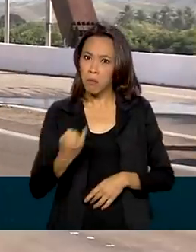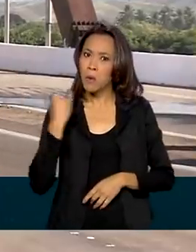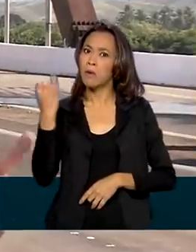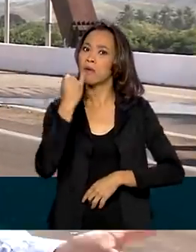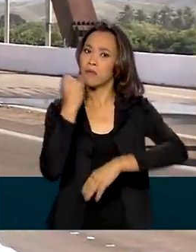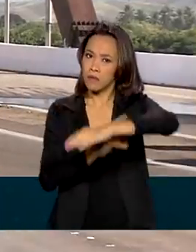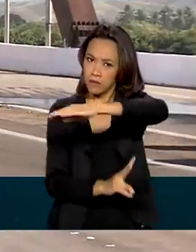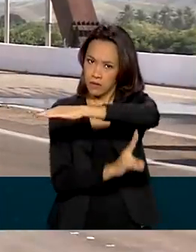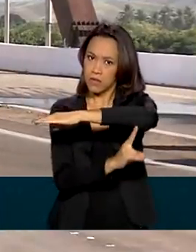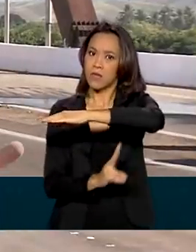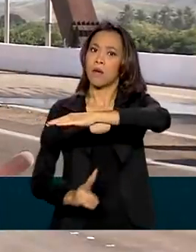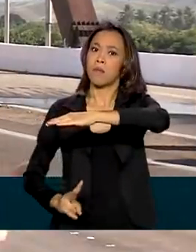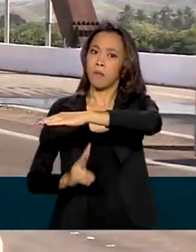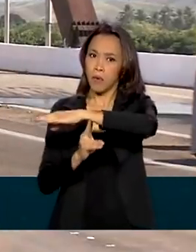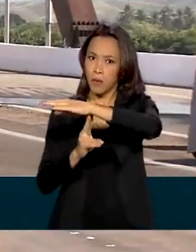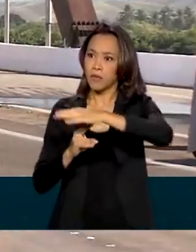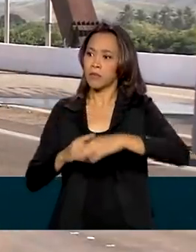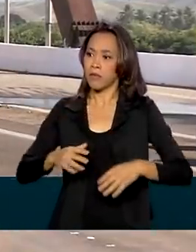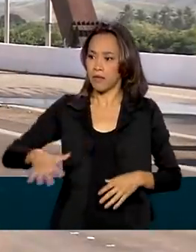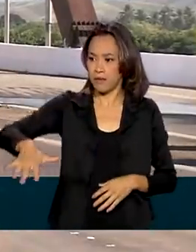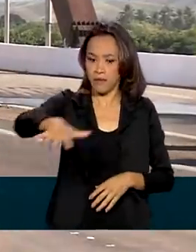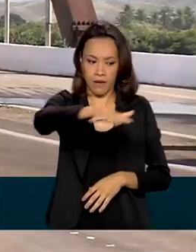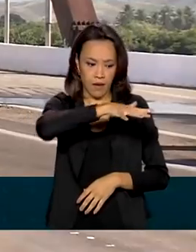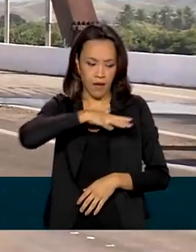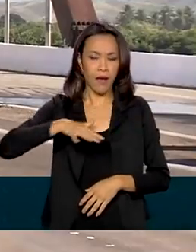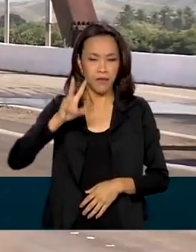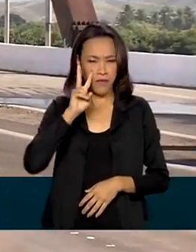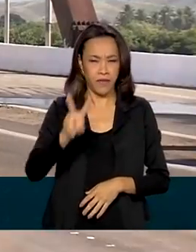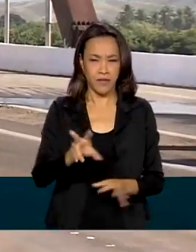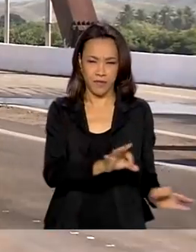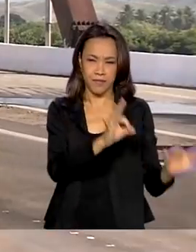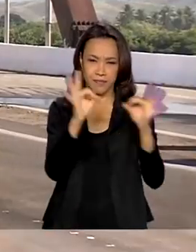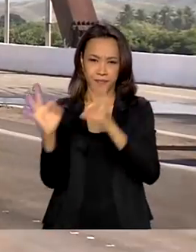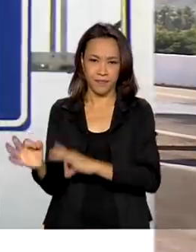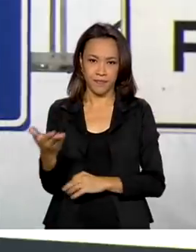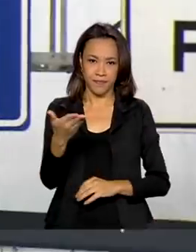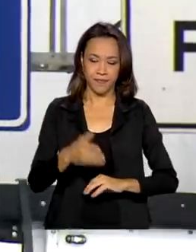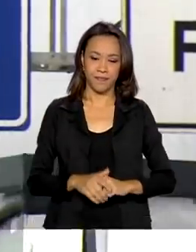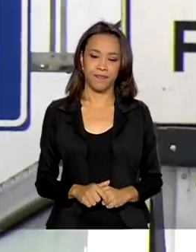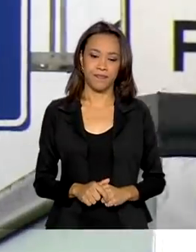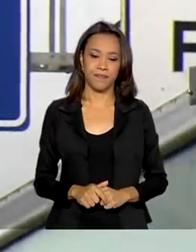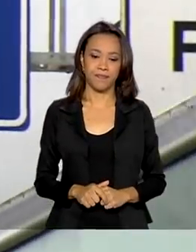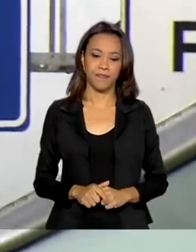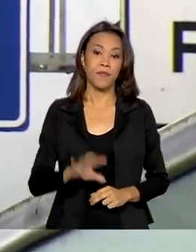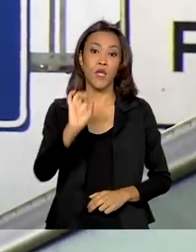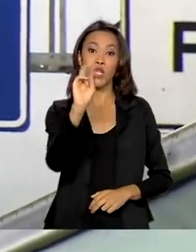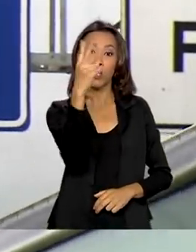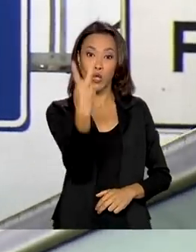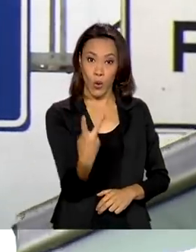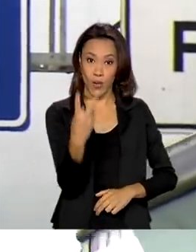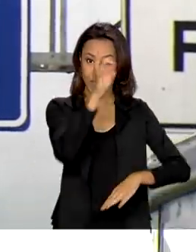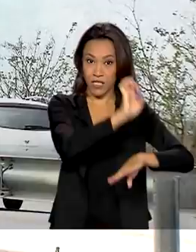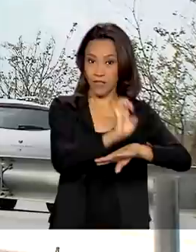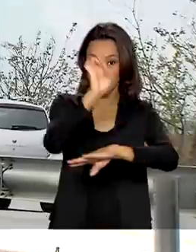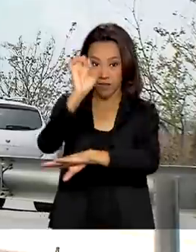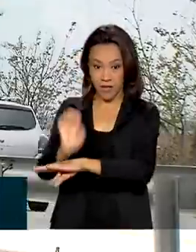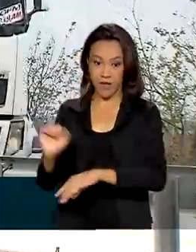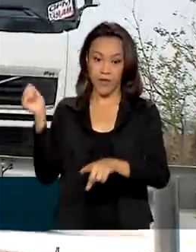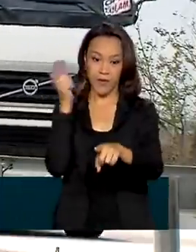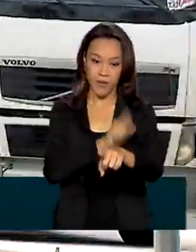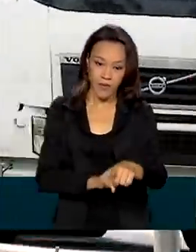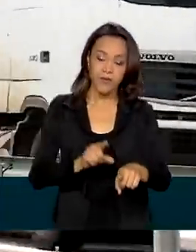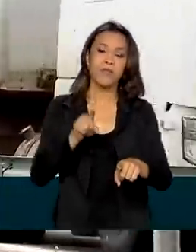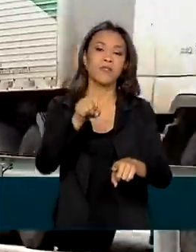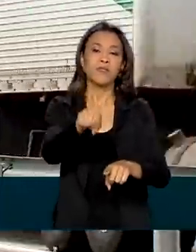para toda a região, né? Confira no VT. Dois estados vão ser beneficiados com a